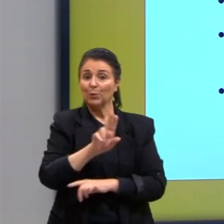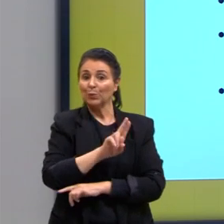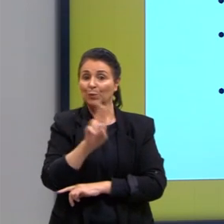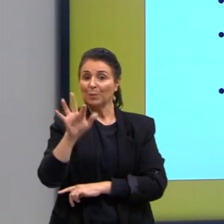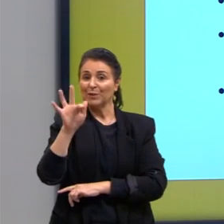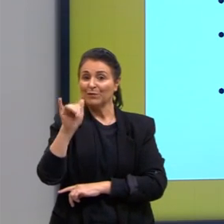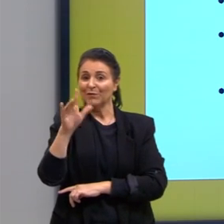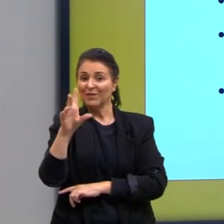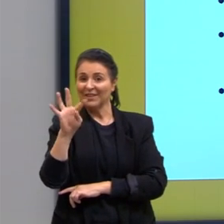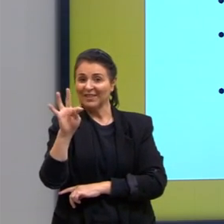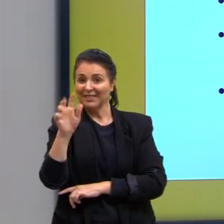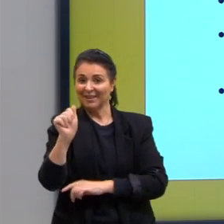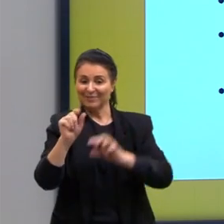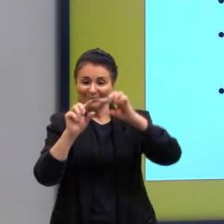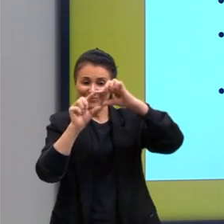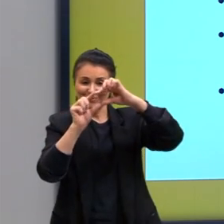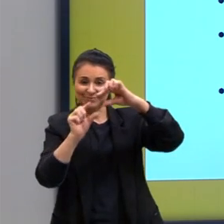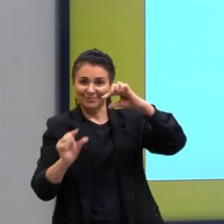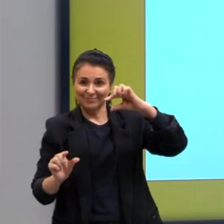Então, tem essa diferença.